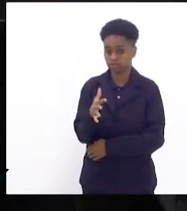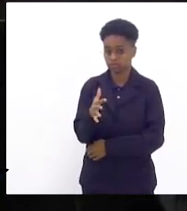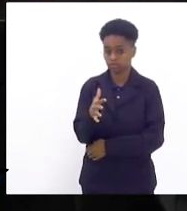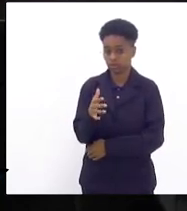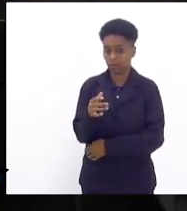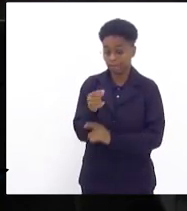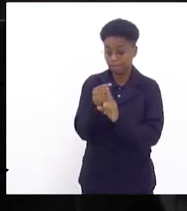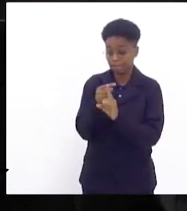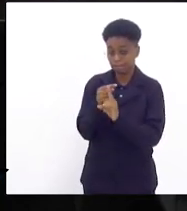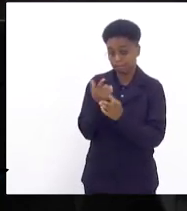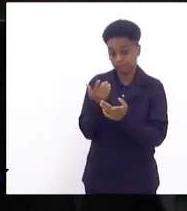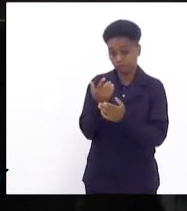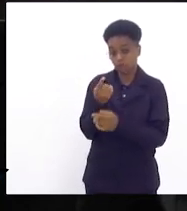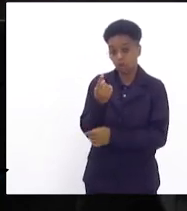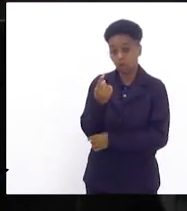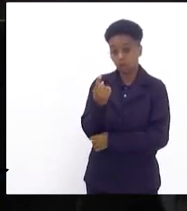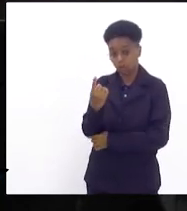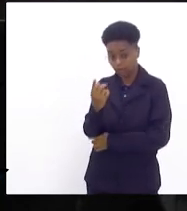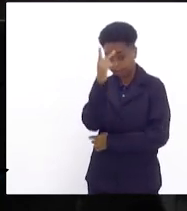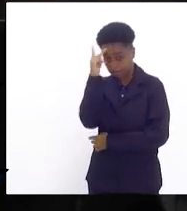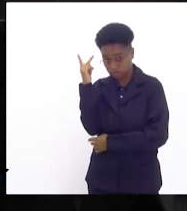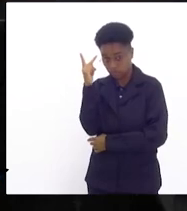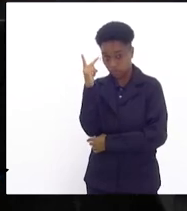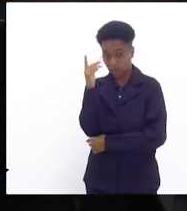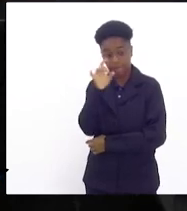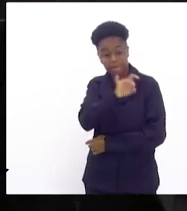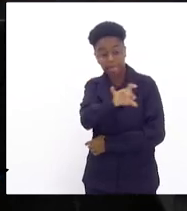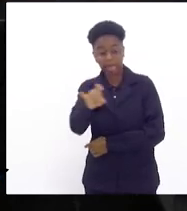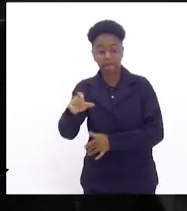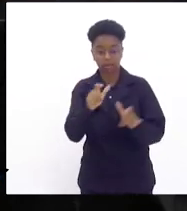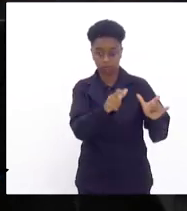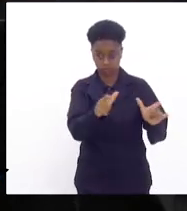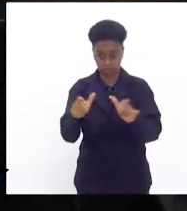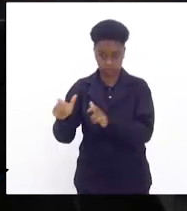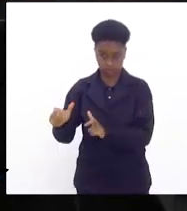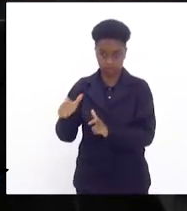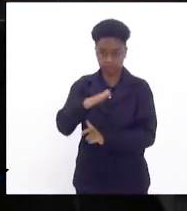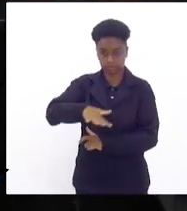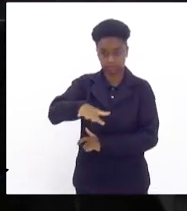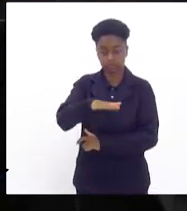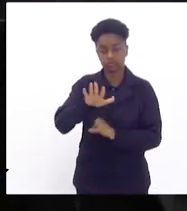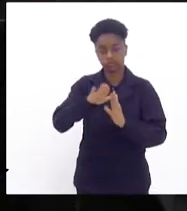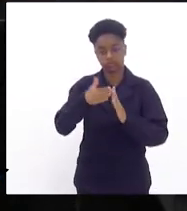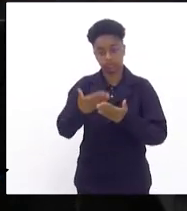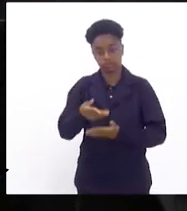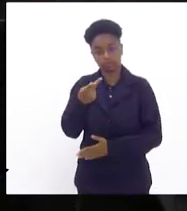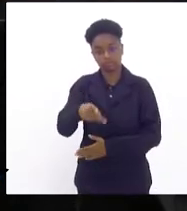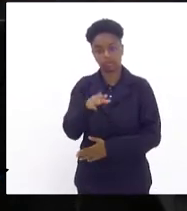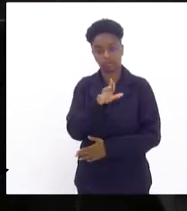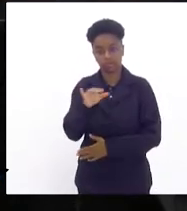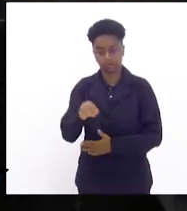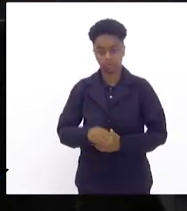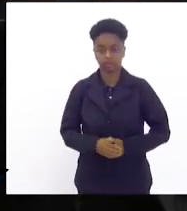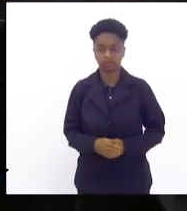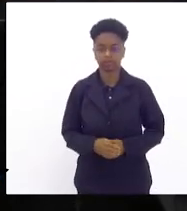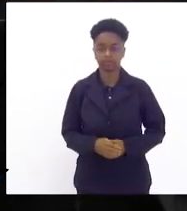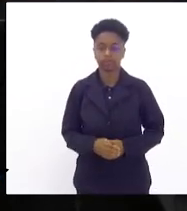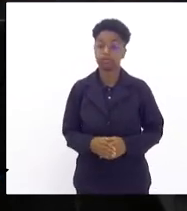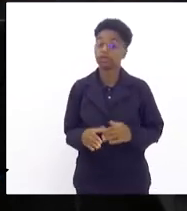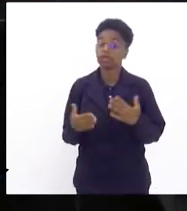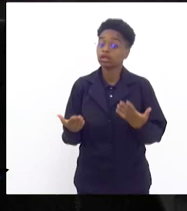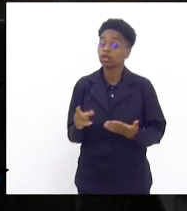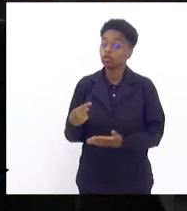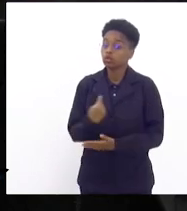de aluno para cada unidade educacional no estado do Rio de Janeiro. Ou seja, nós não